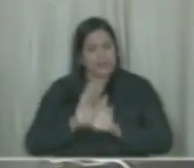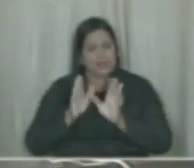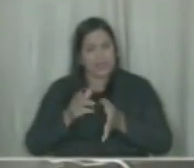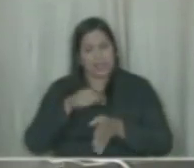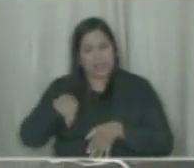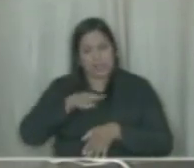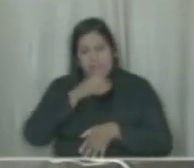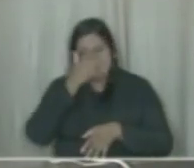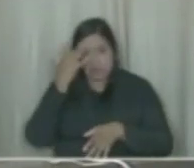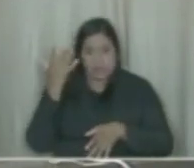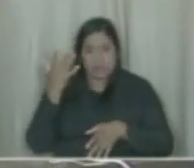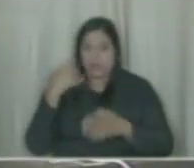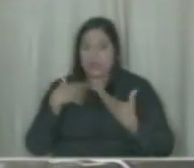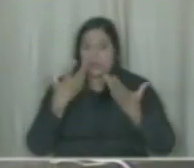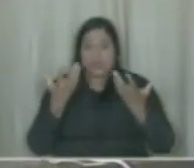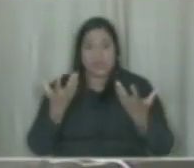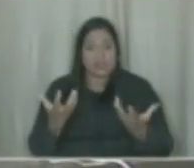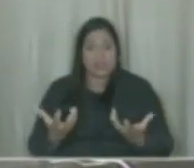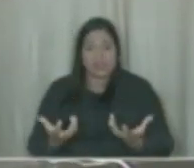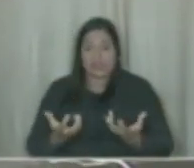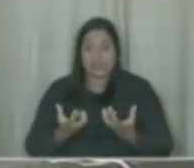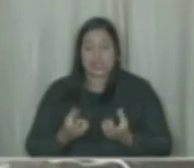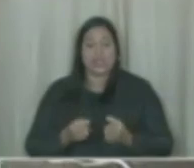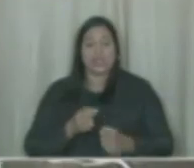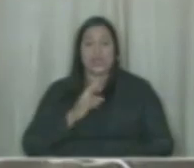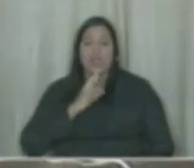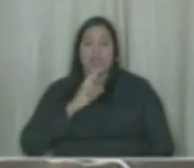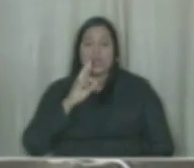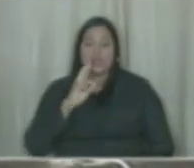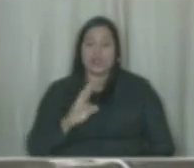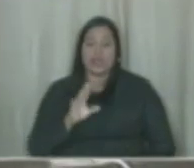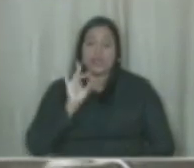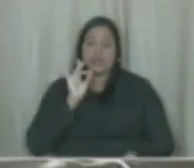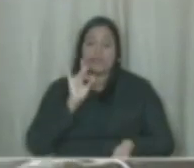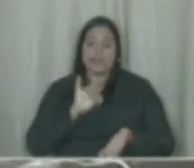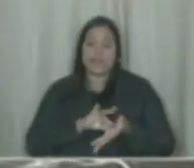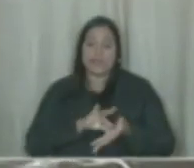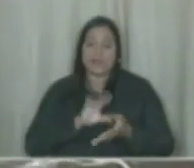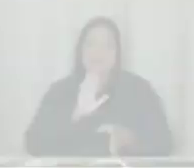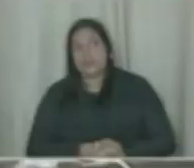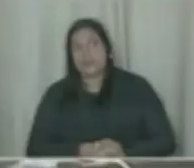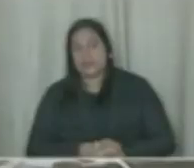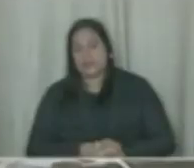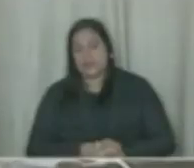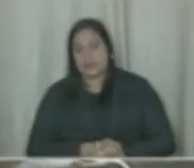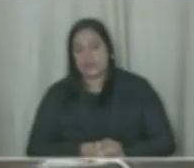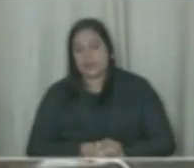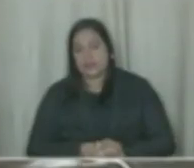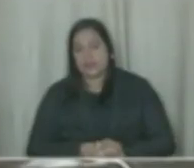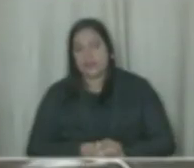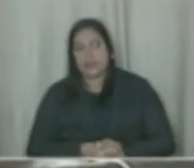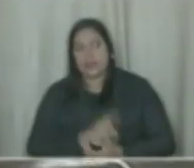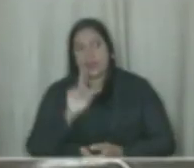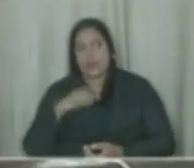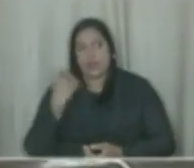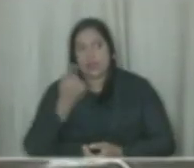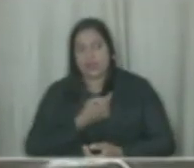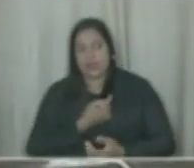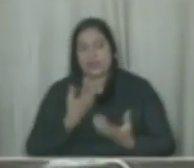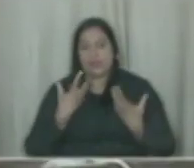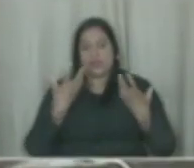pessoas ainda não aceitem o resultado legítimo eleitoral das urnas. Nós não toleraremos